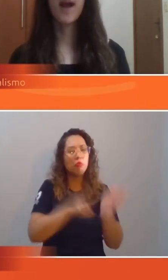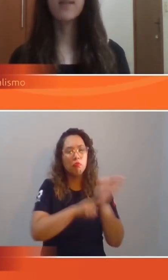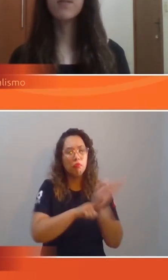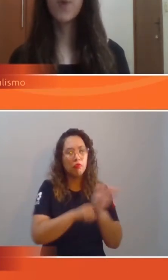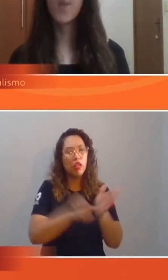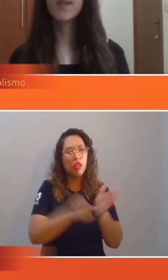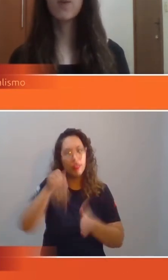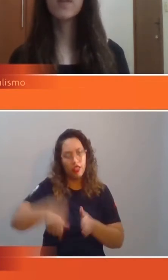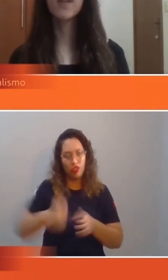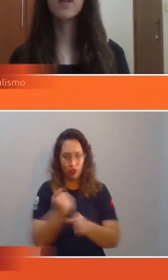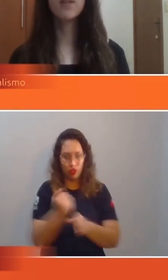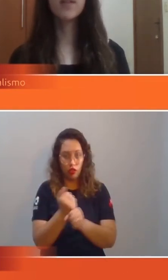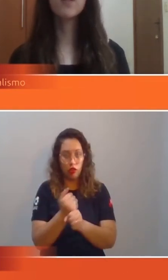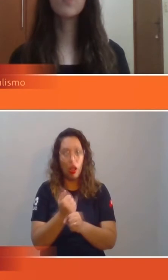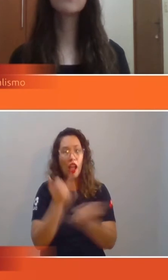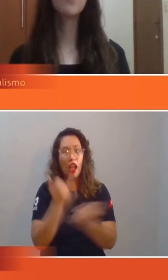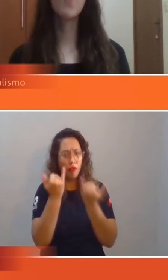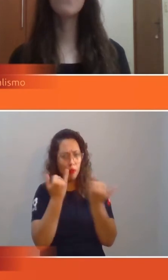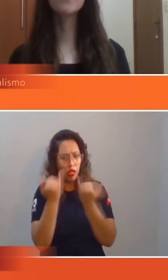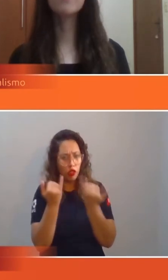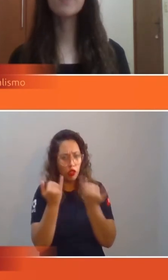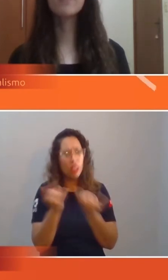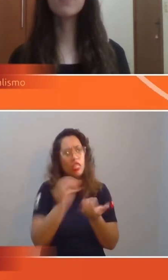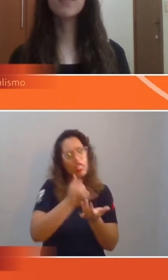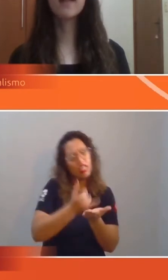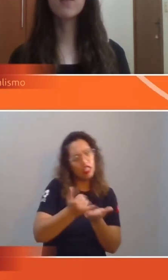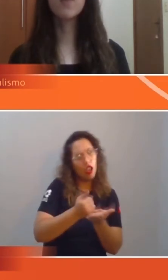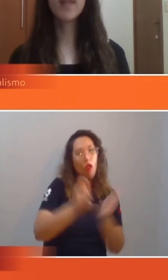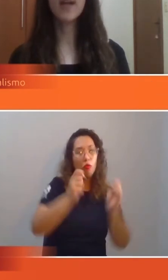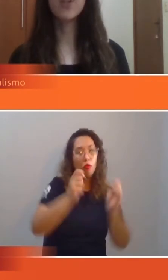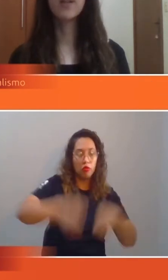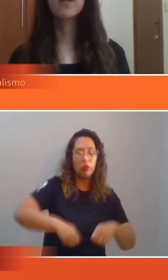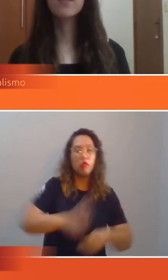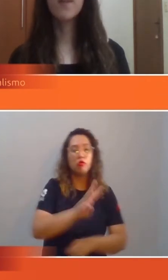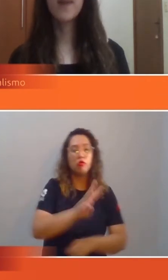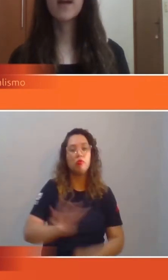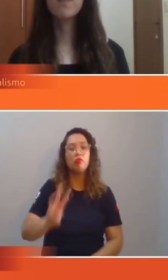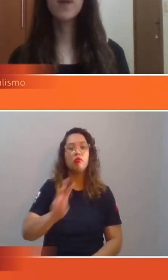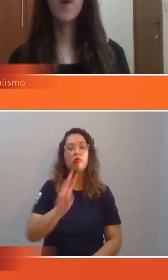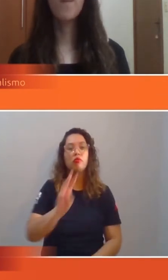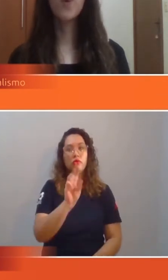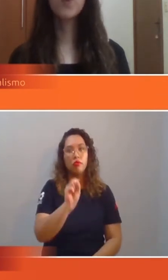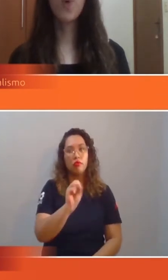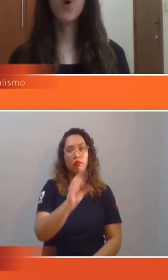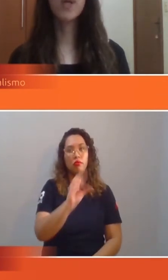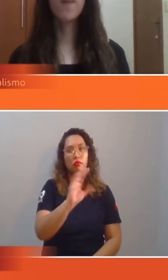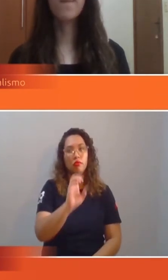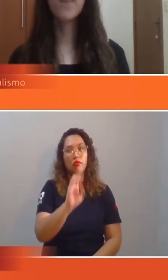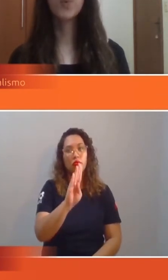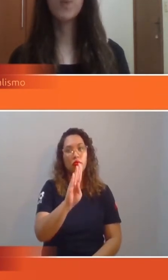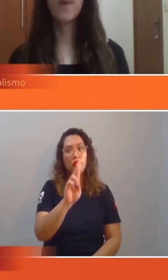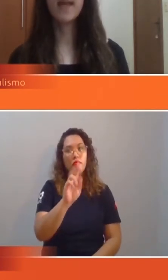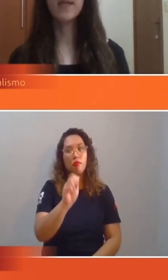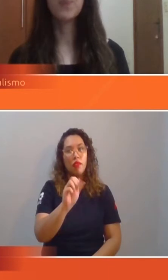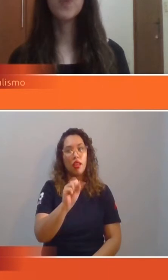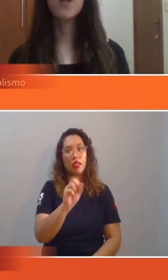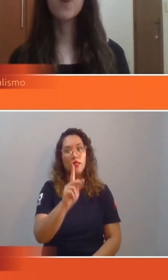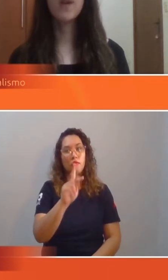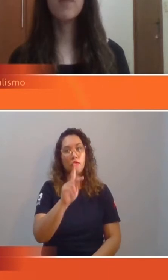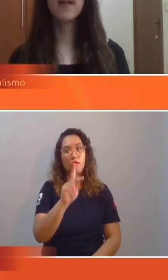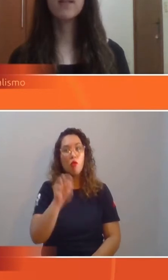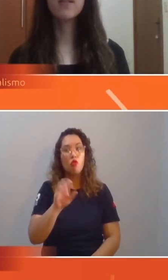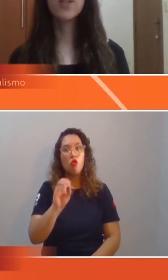As informações e inscrições podem ser acessadas no site sebrasp.org.br.